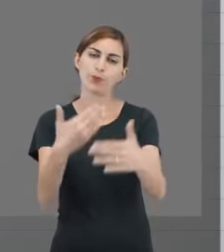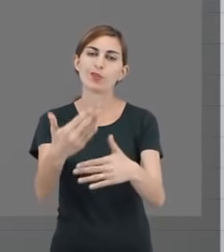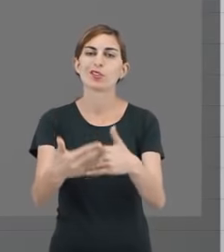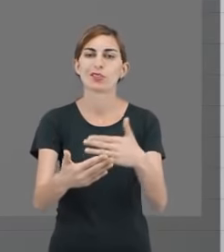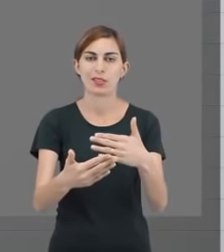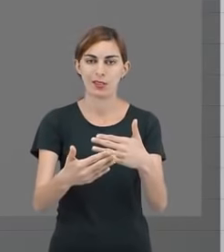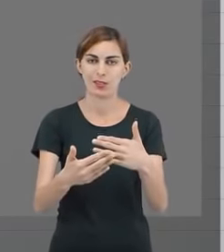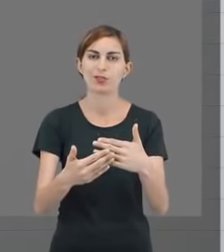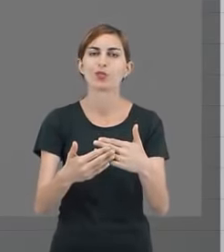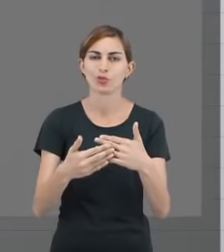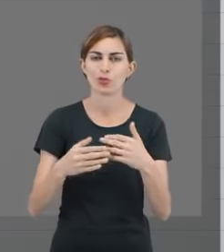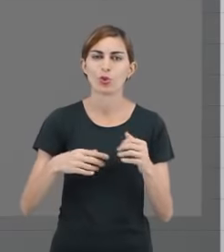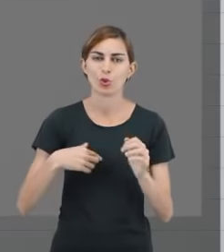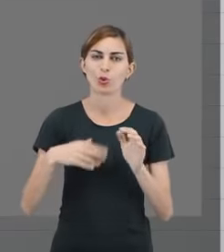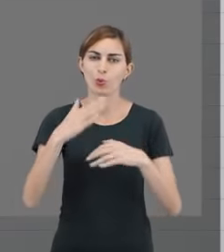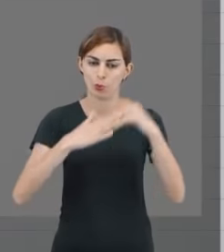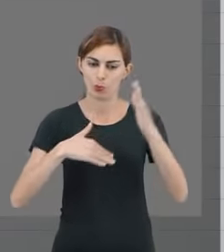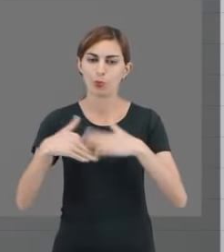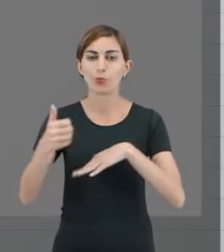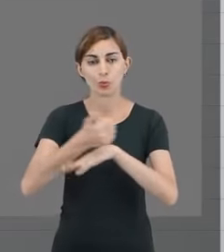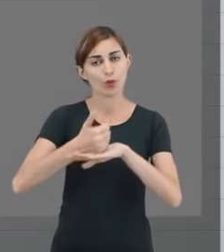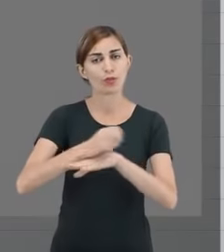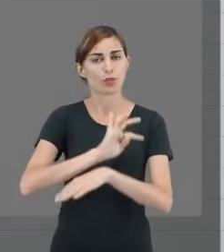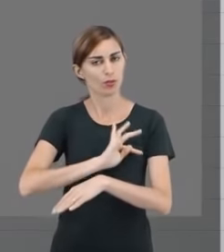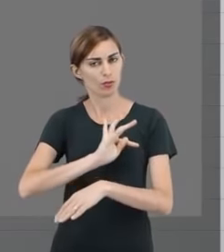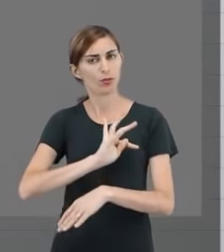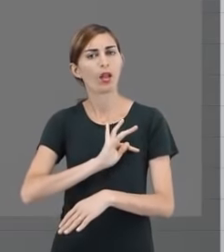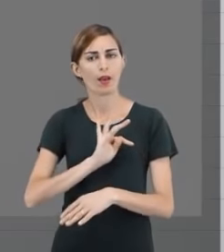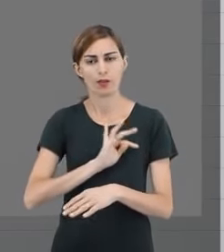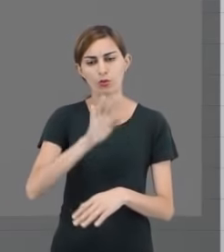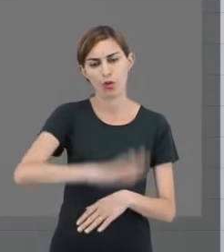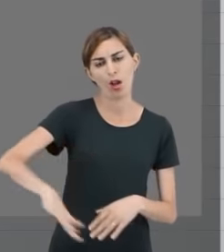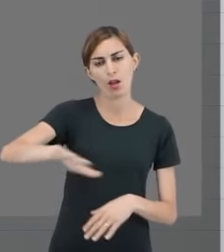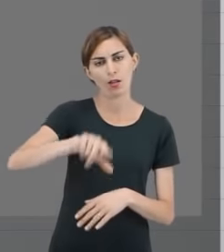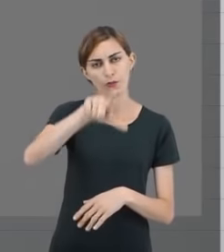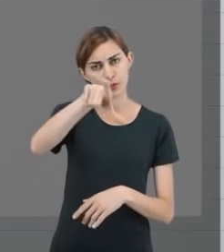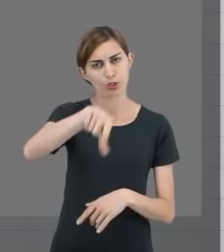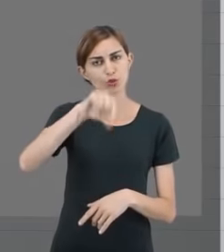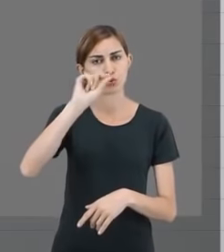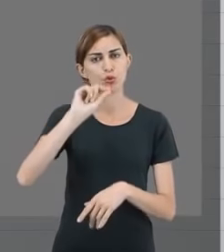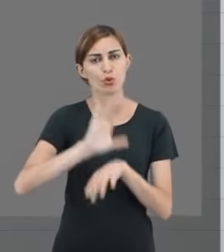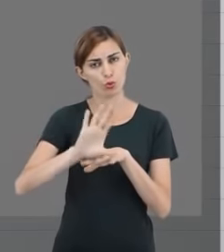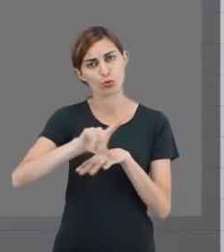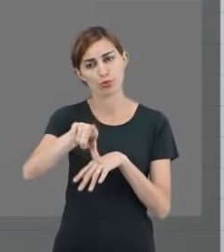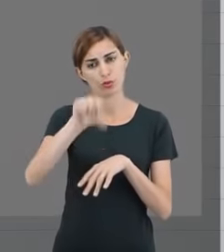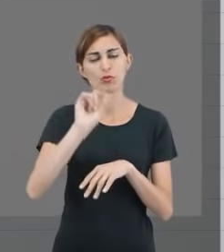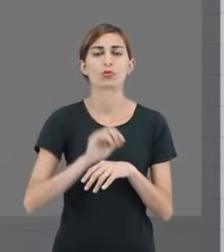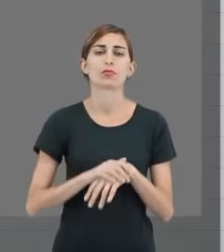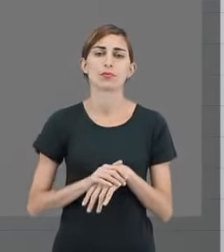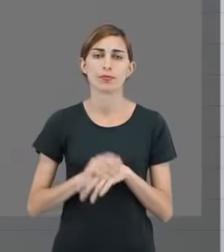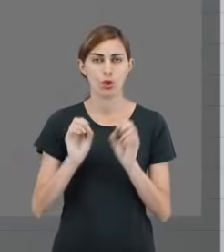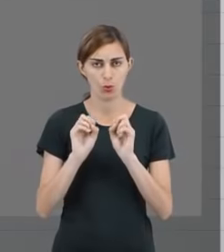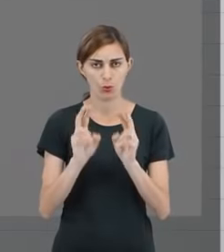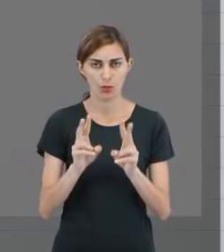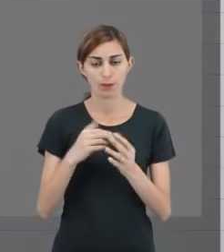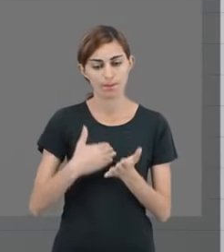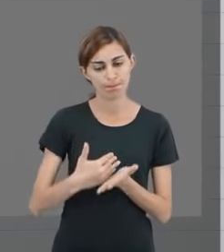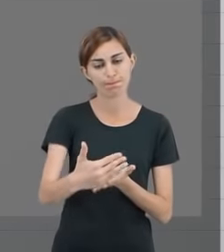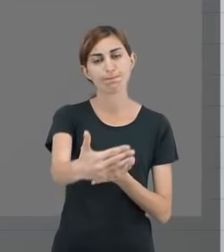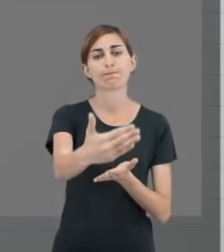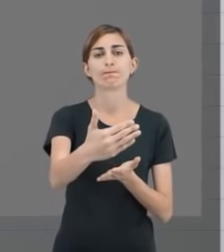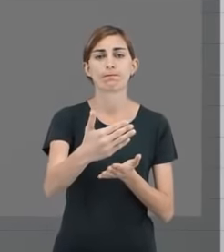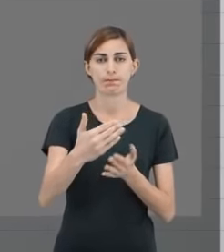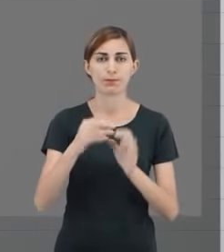construção mesmo do profissional técnico da área que você escolheu. Ok? Vamos em frente.